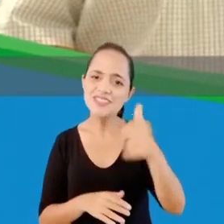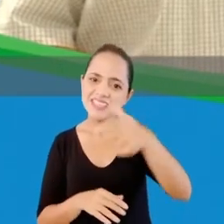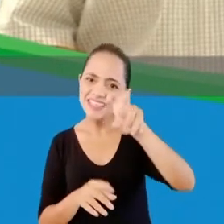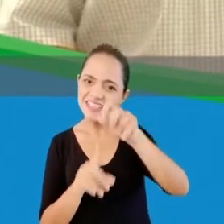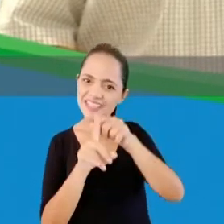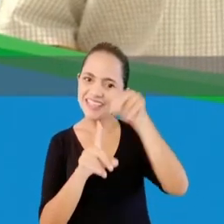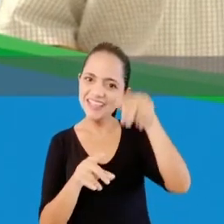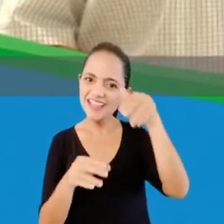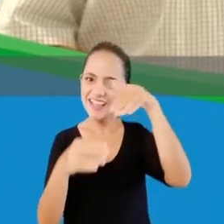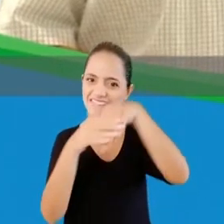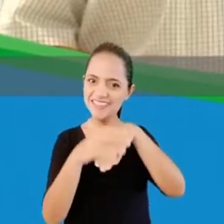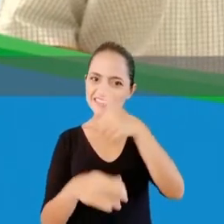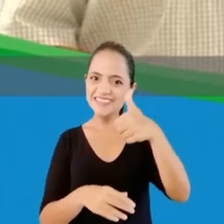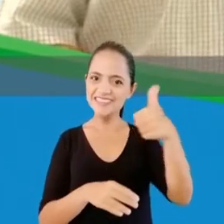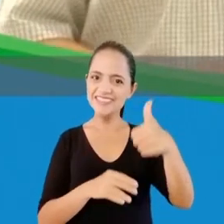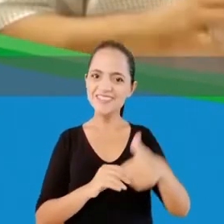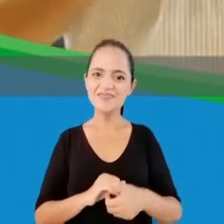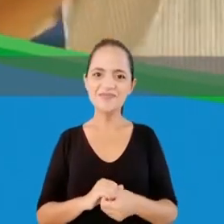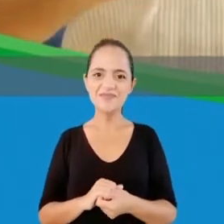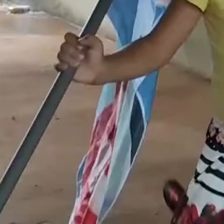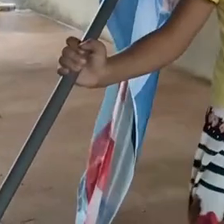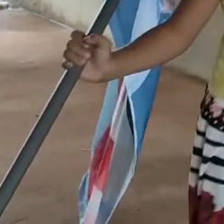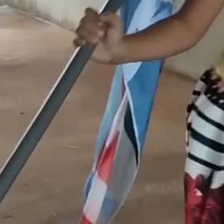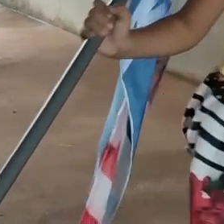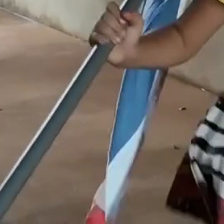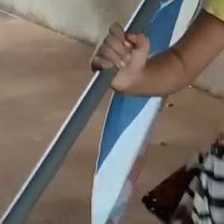15 de novembro, vamos votar! 11!